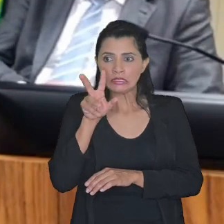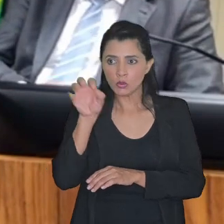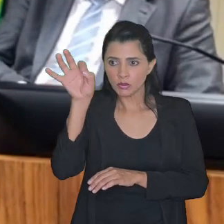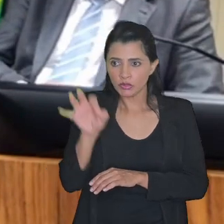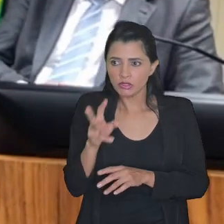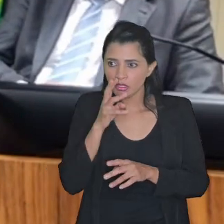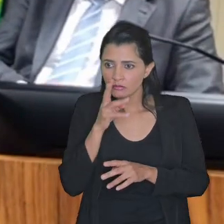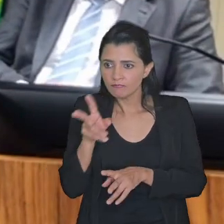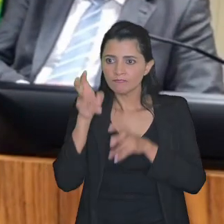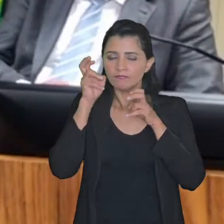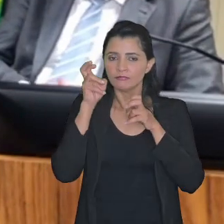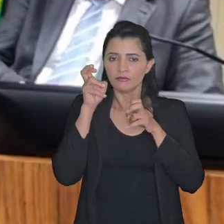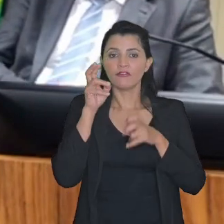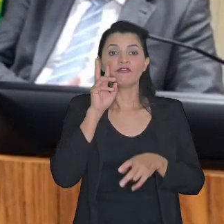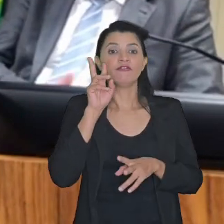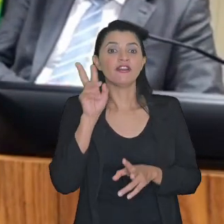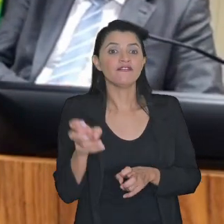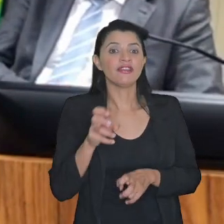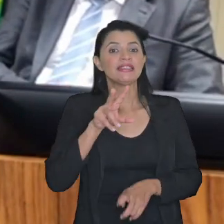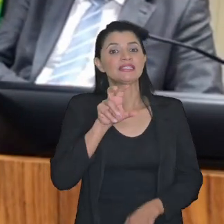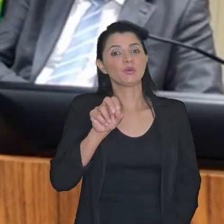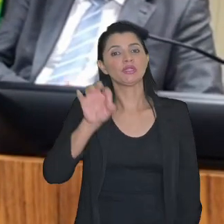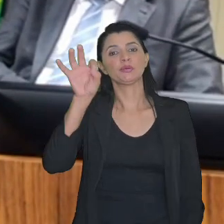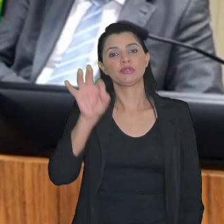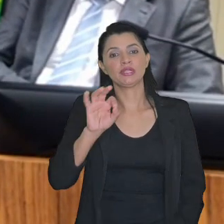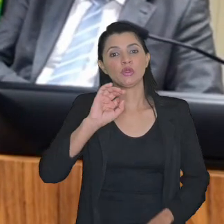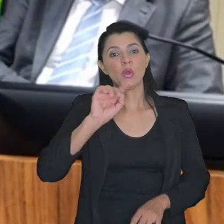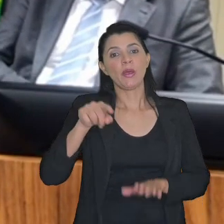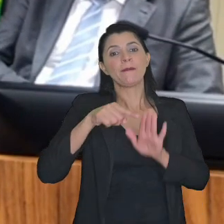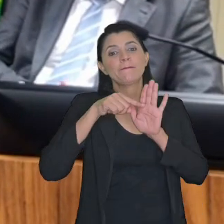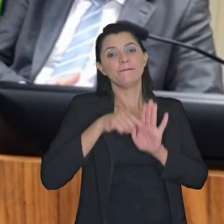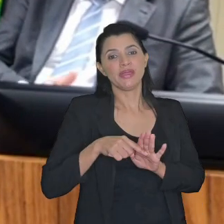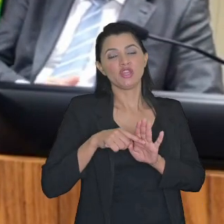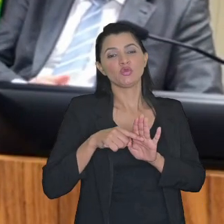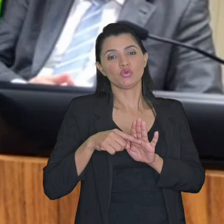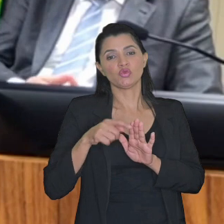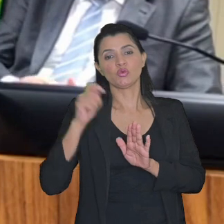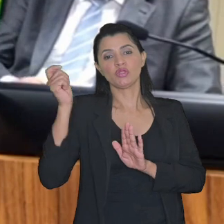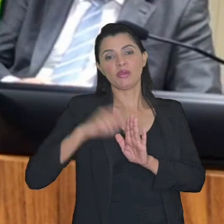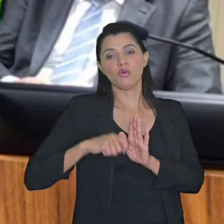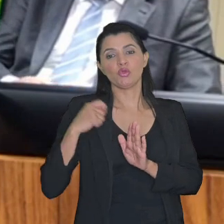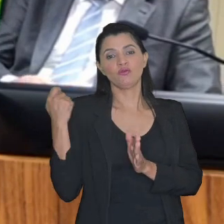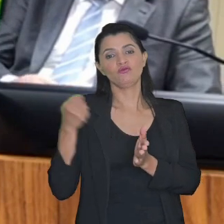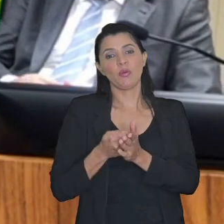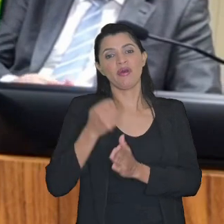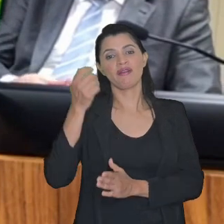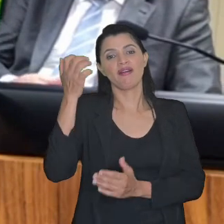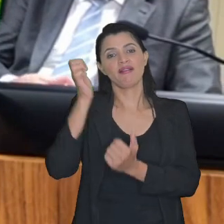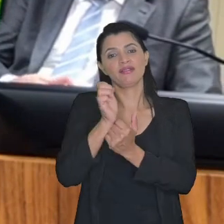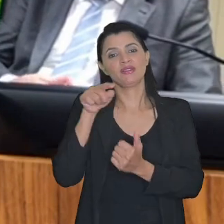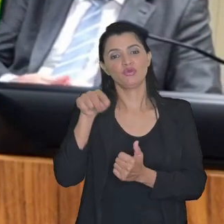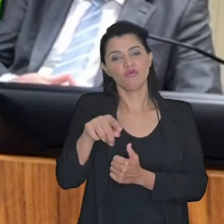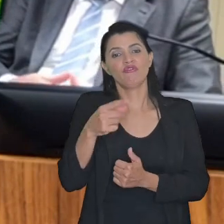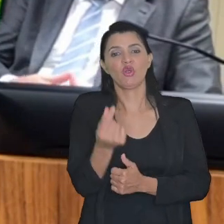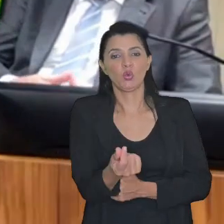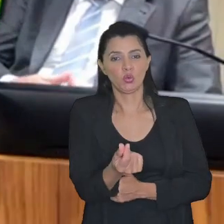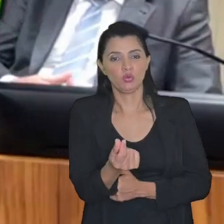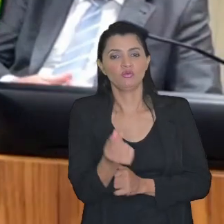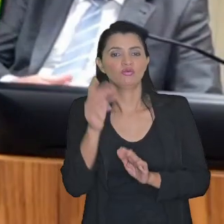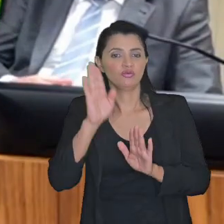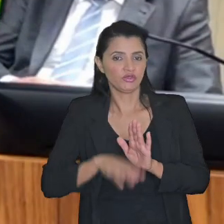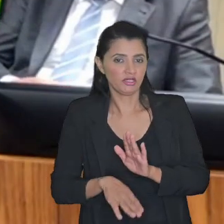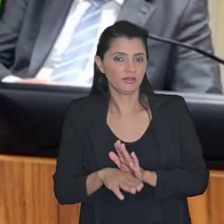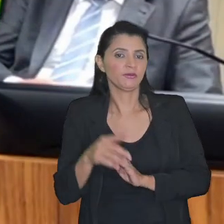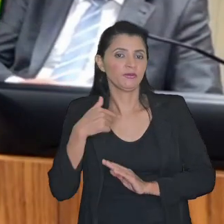% vai olhar 50% menos o tributo que eu vou pagar em cima daquele valor que foi descontado